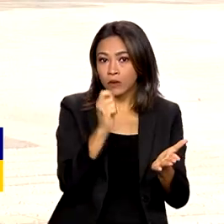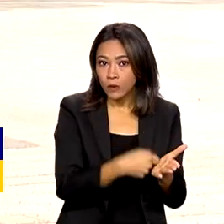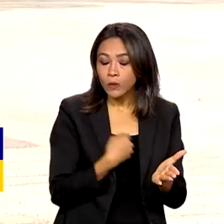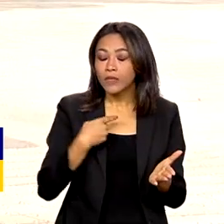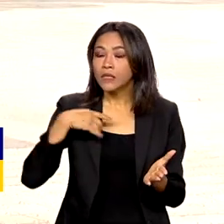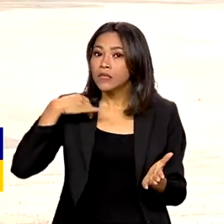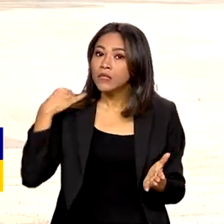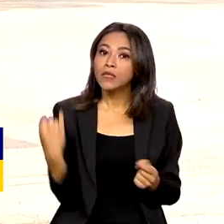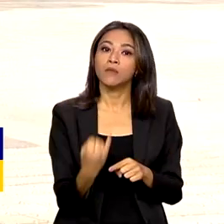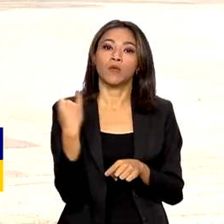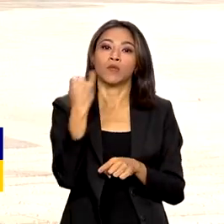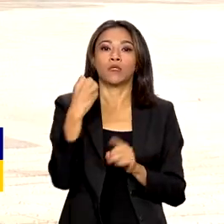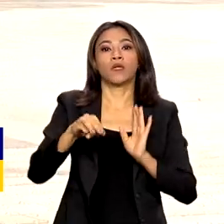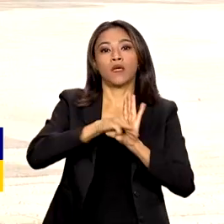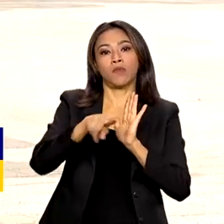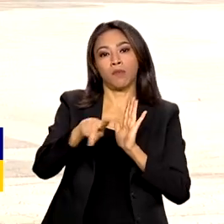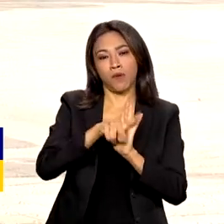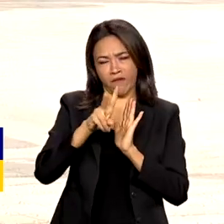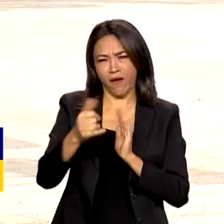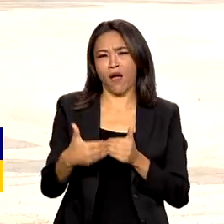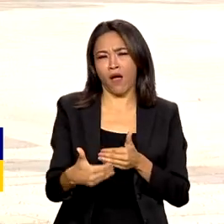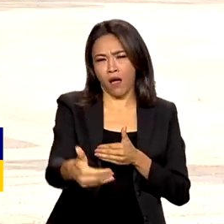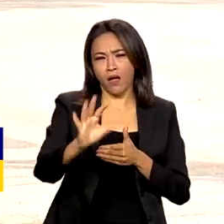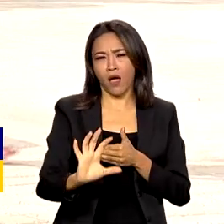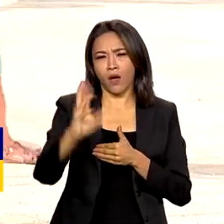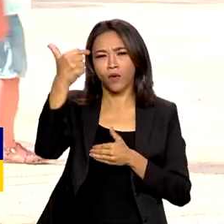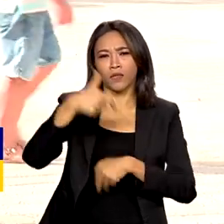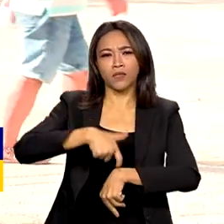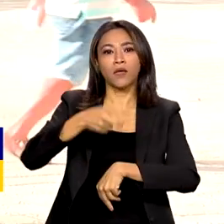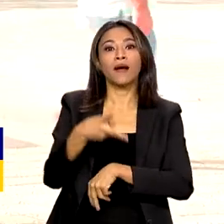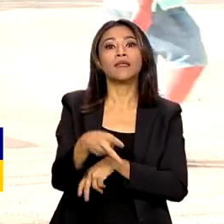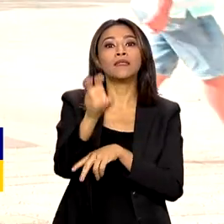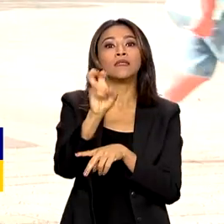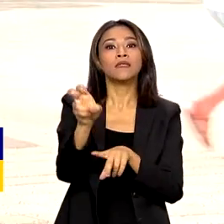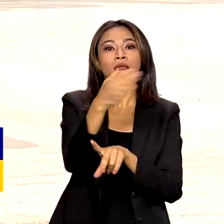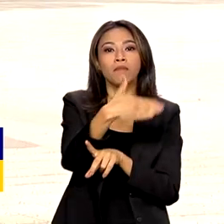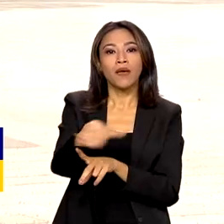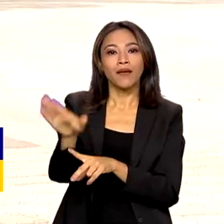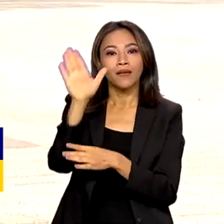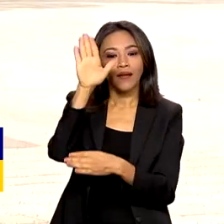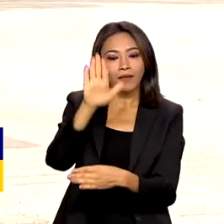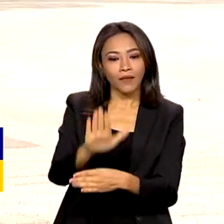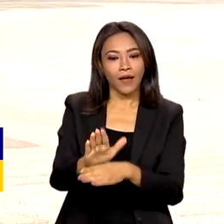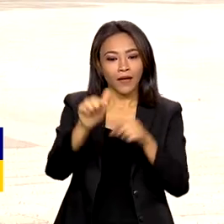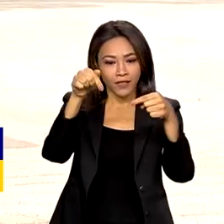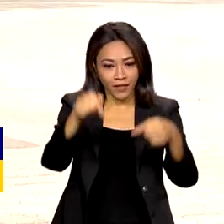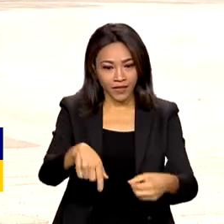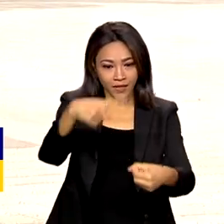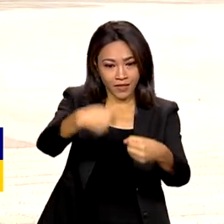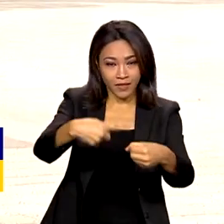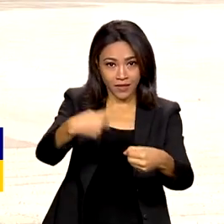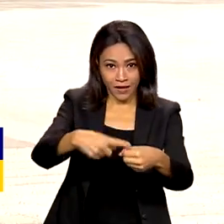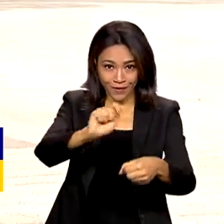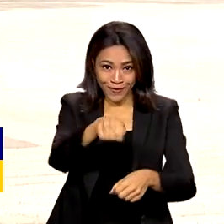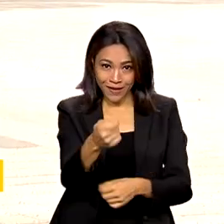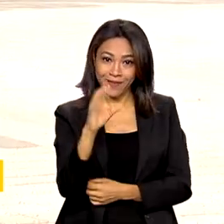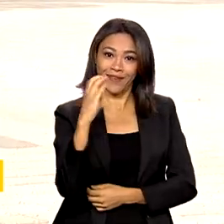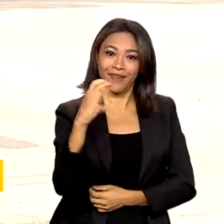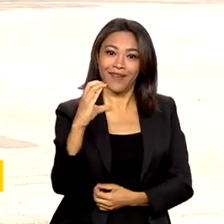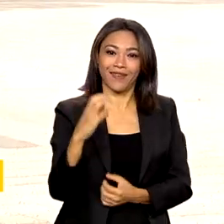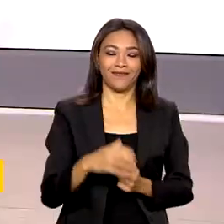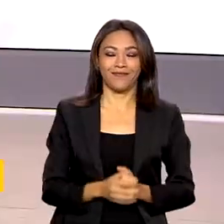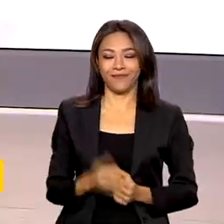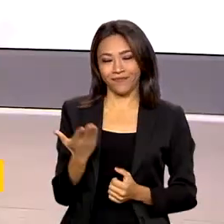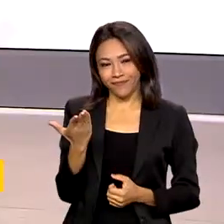medida provisória vai acontecer às 5h30 da tarde aqui no Crato. É com você,